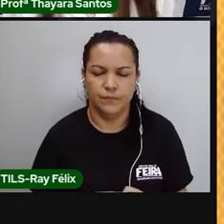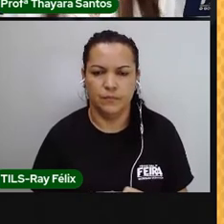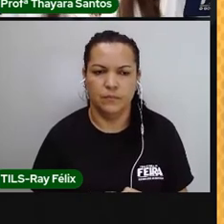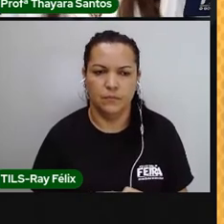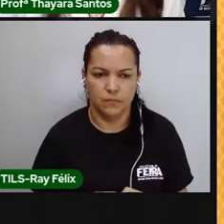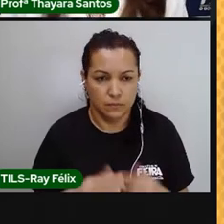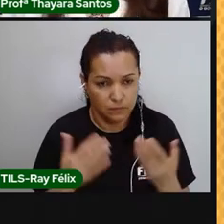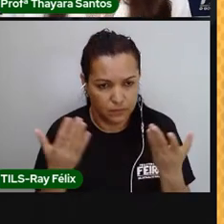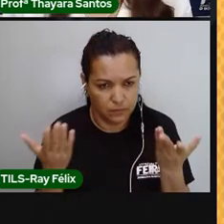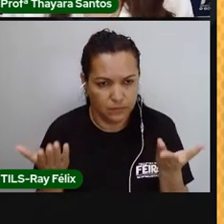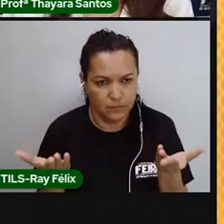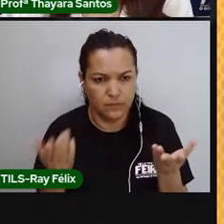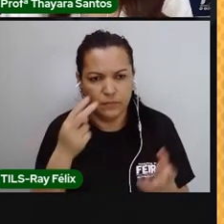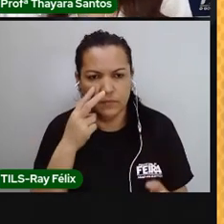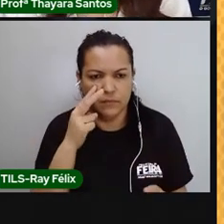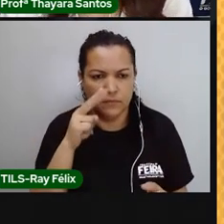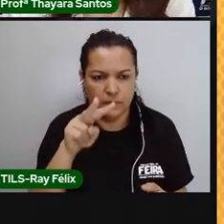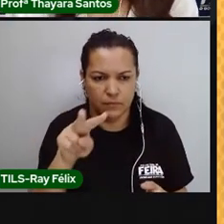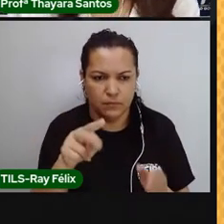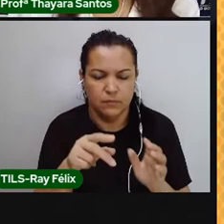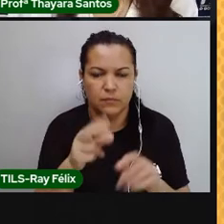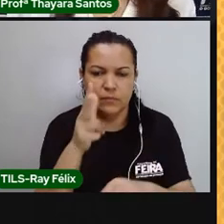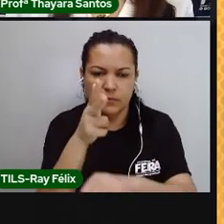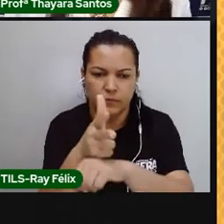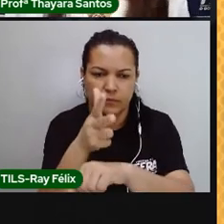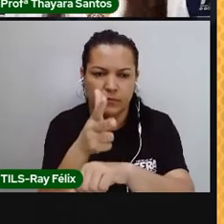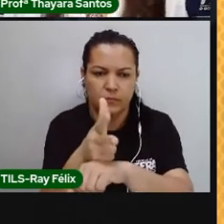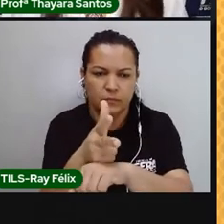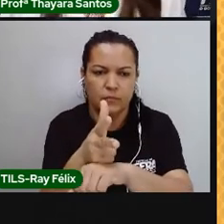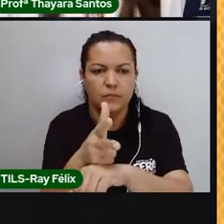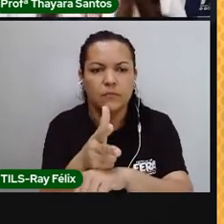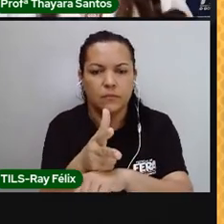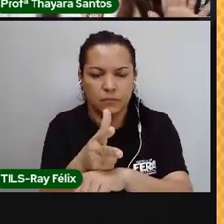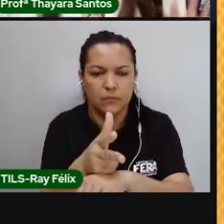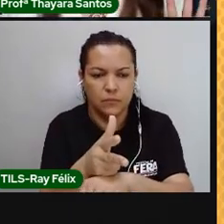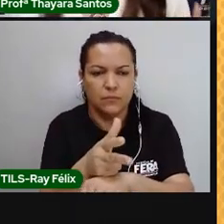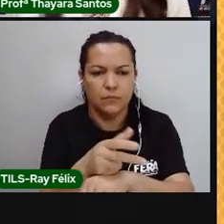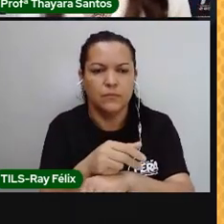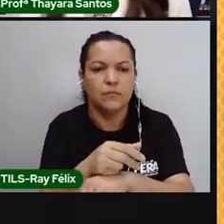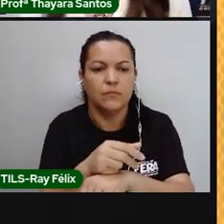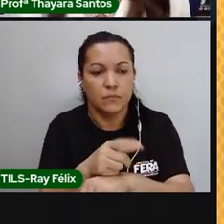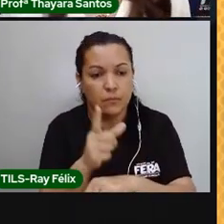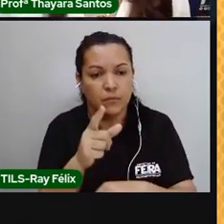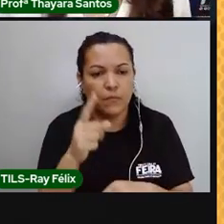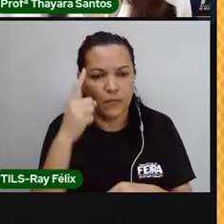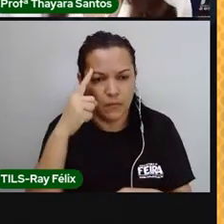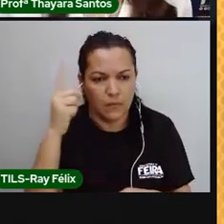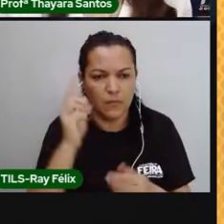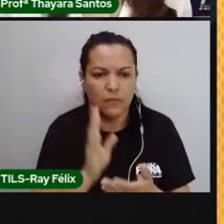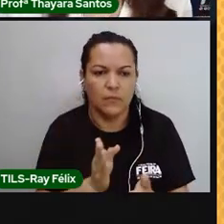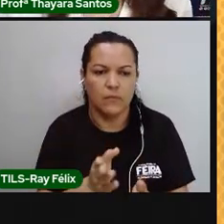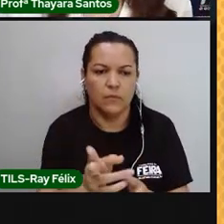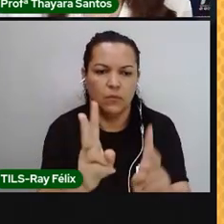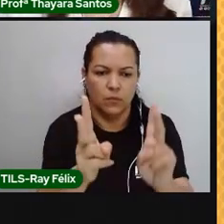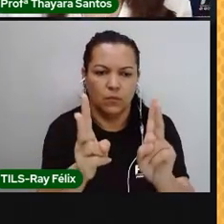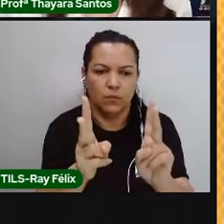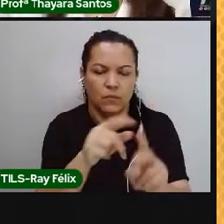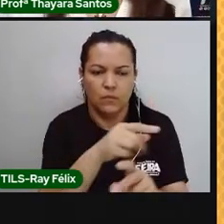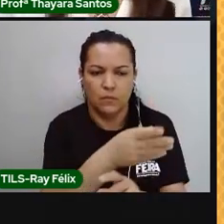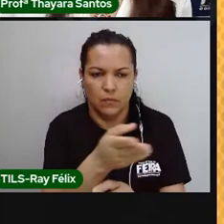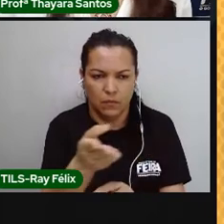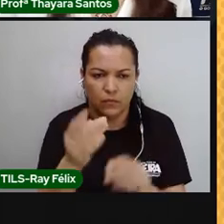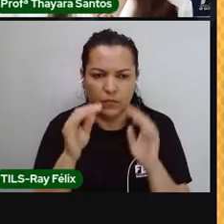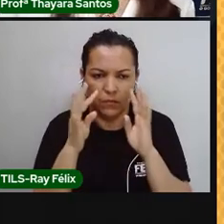Então, pessoal, vocês viram aí no vídeo as camadas que compõem a Terra. Uma coisa antes da gente continuar. Se vocês